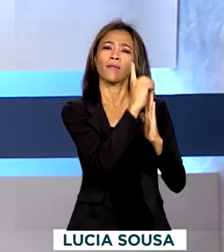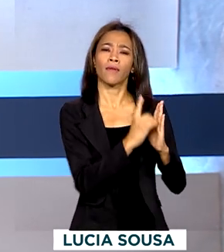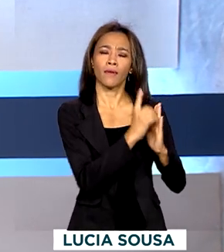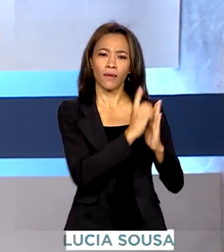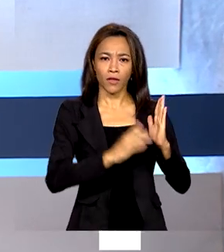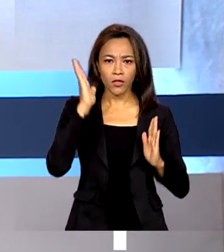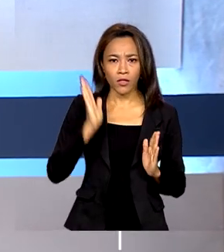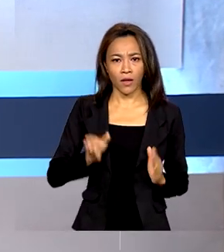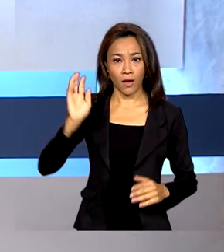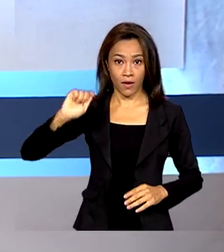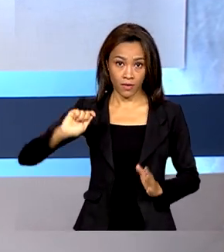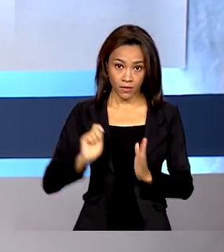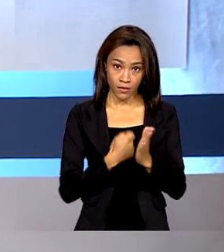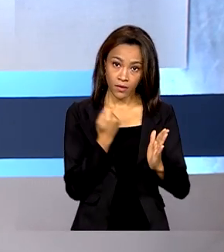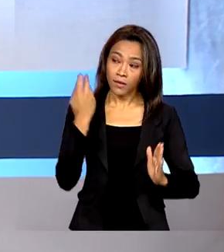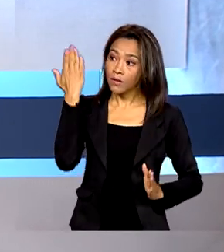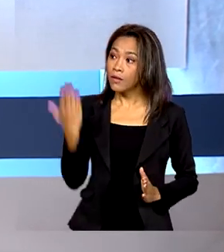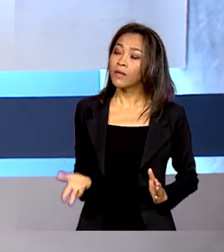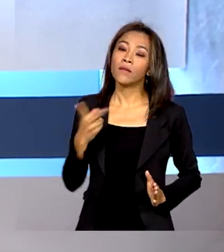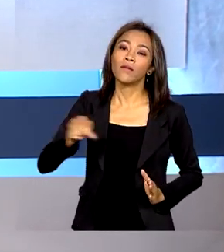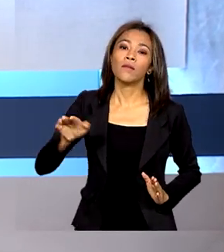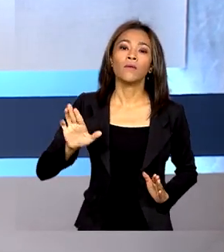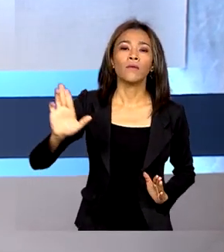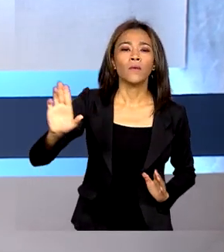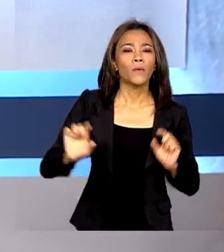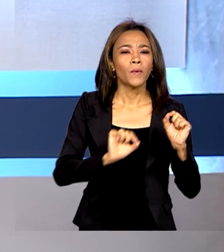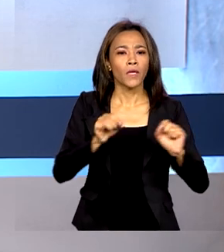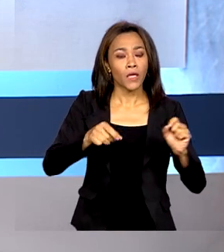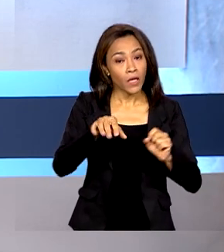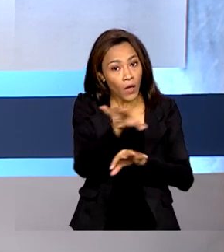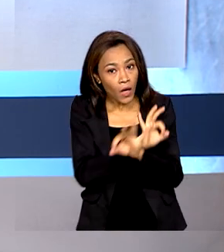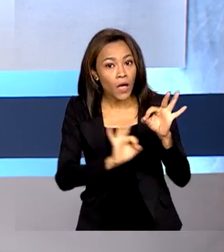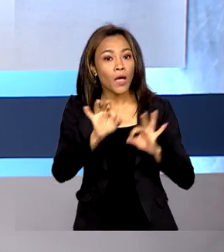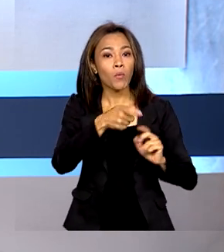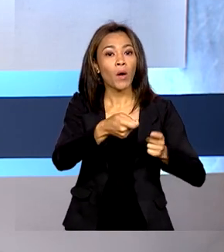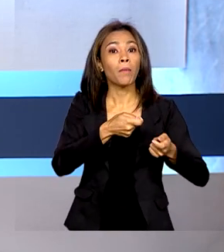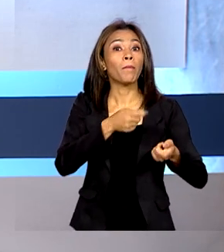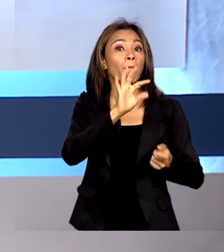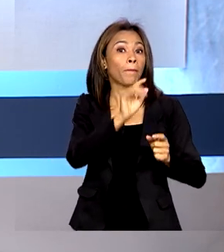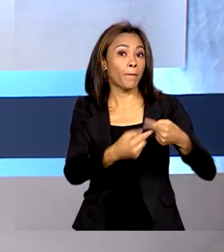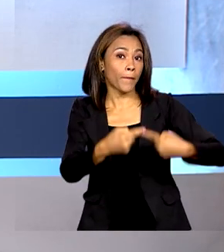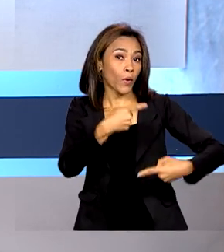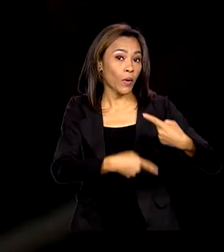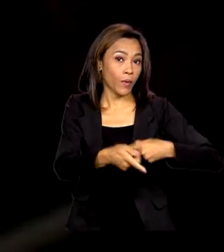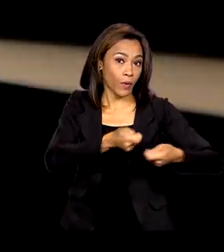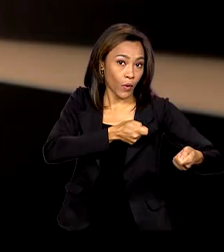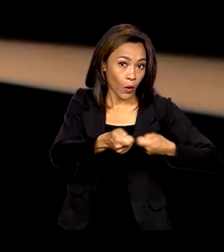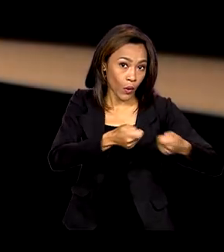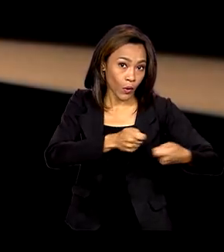assinados pelo presidente Lula que reestrutura a política de controle de armas no Brasil.